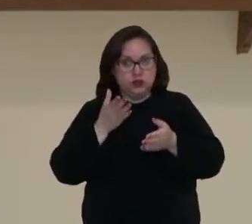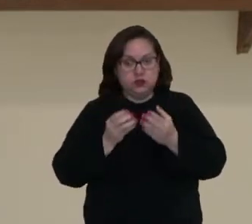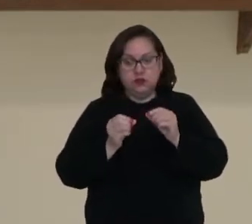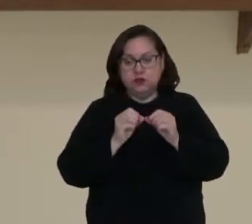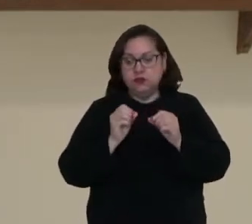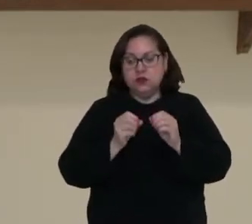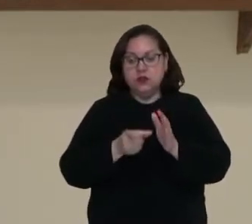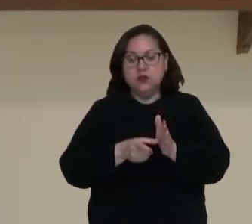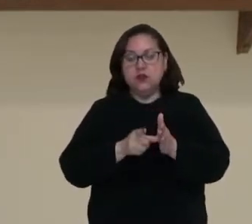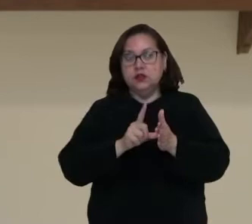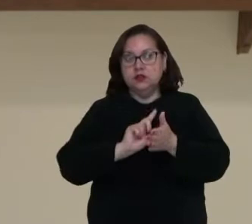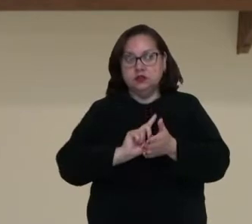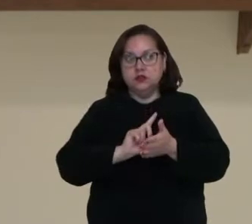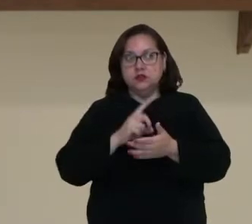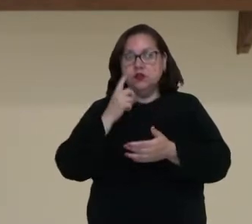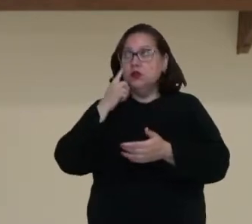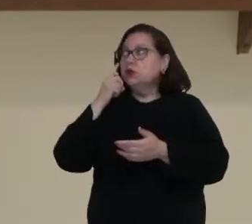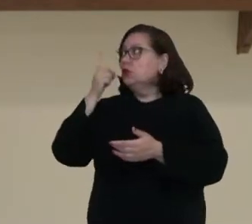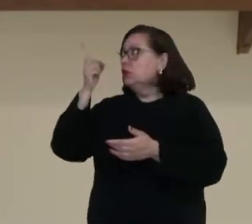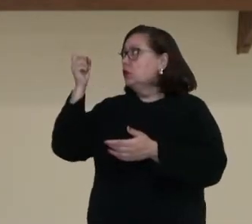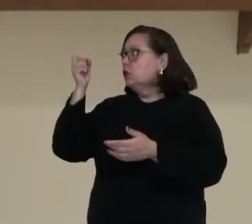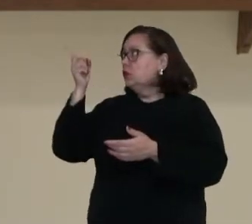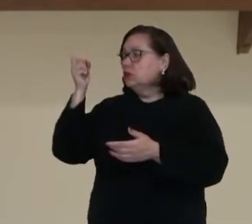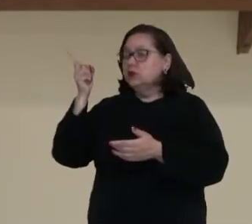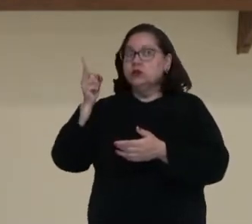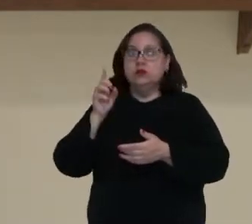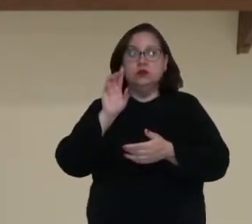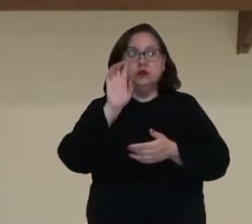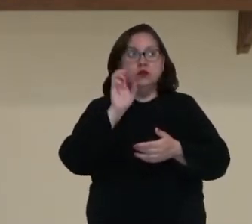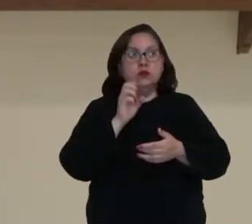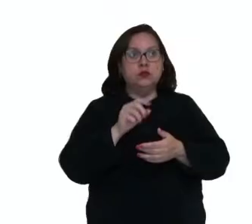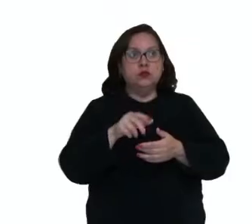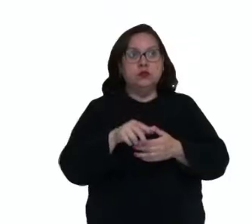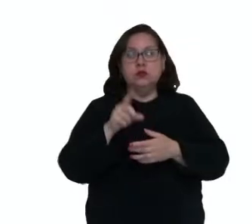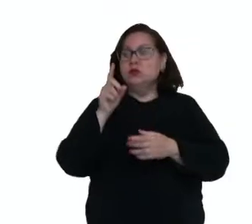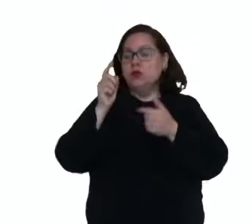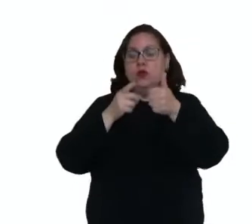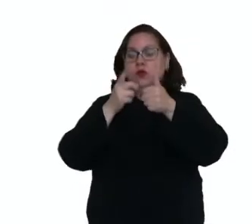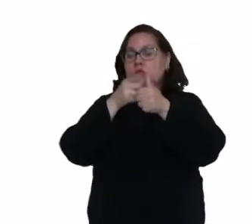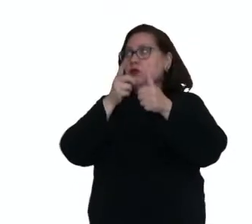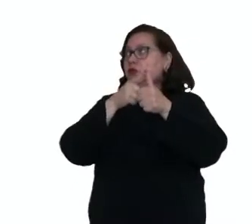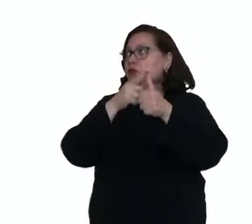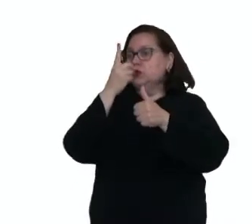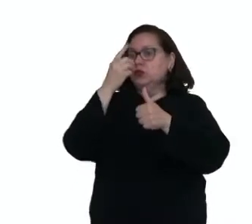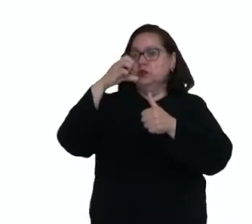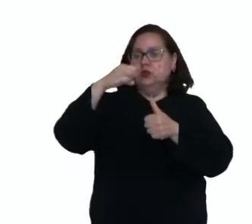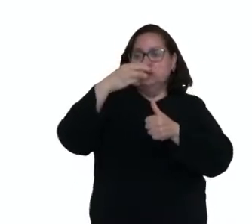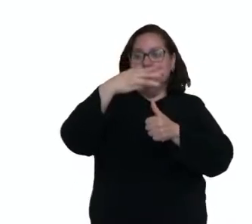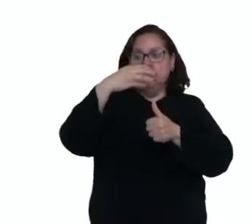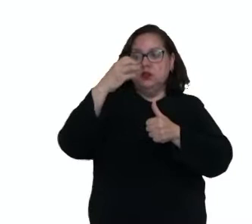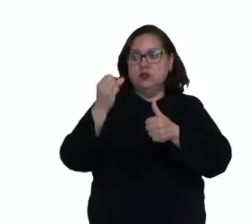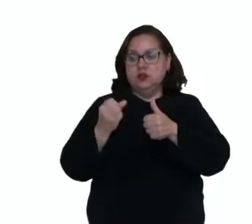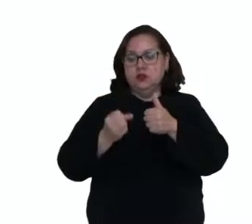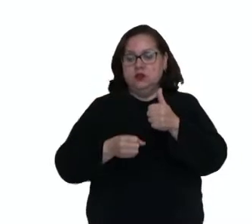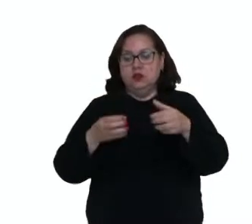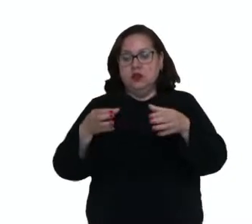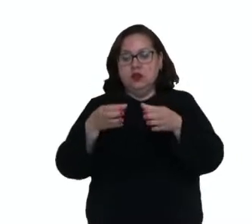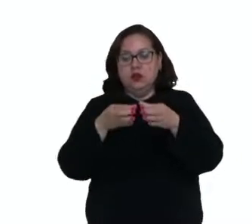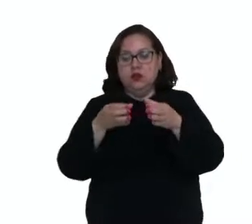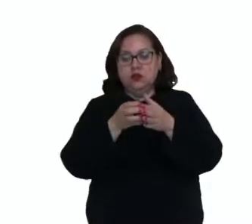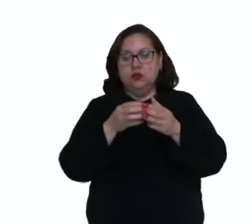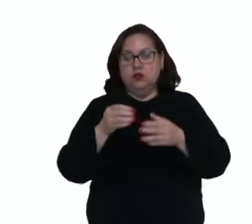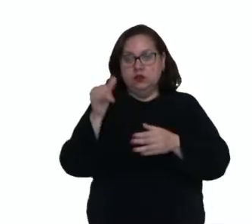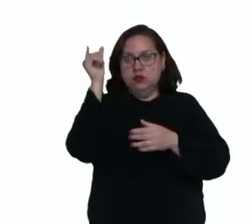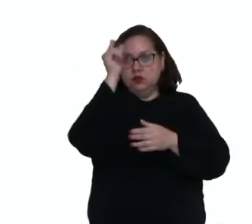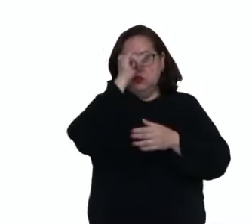anteriormente. Esse grupo, eixo Roma-Berlim, inicialmente em 1936, ele vai ser a união da